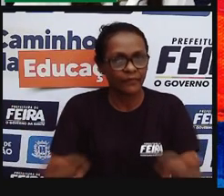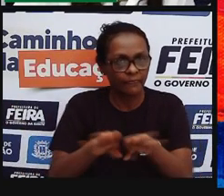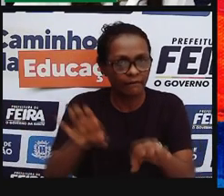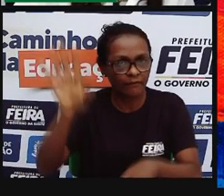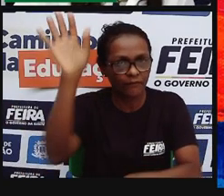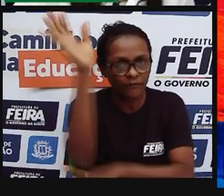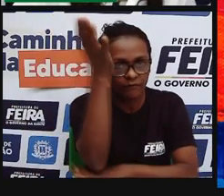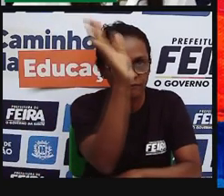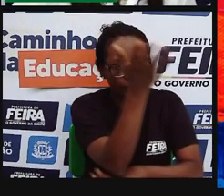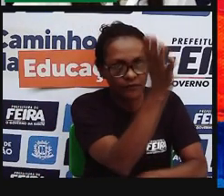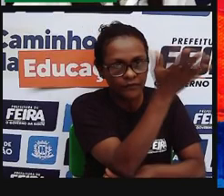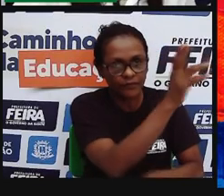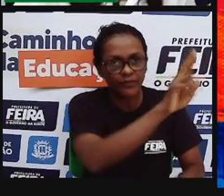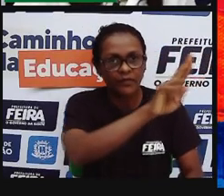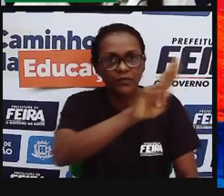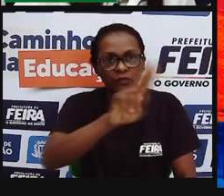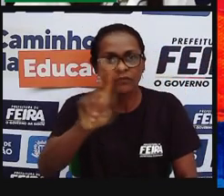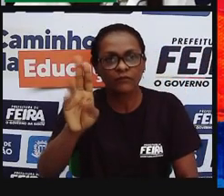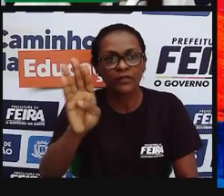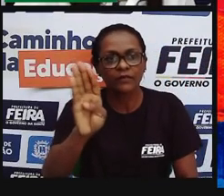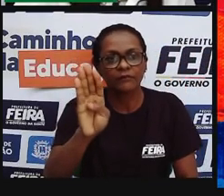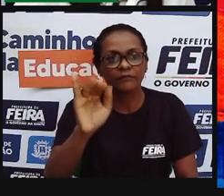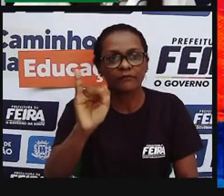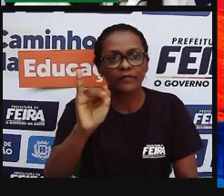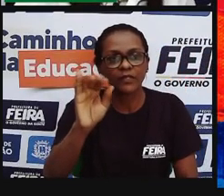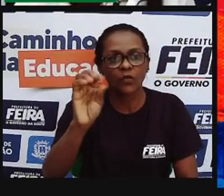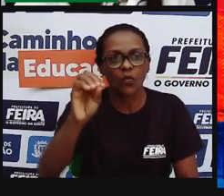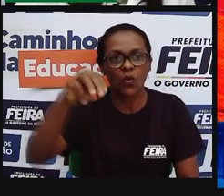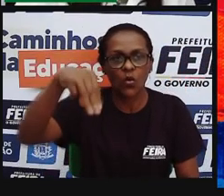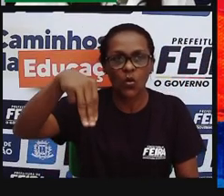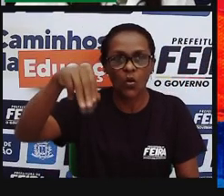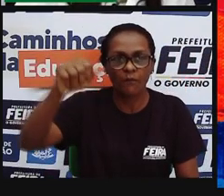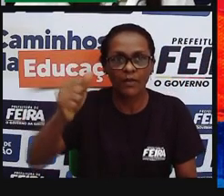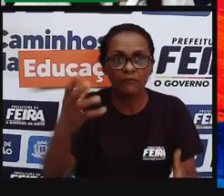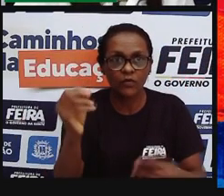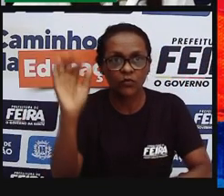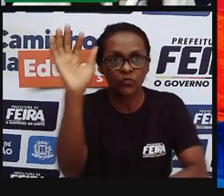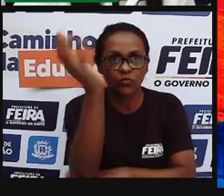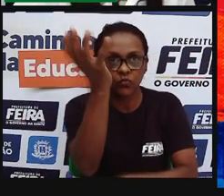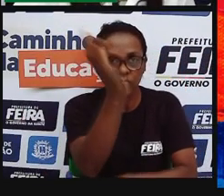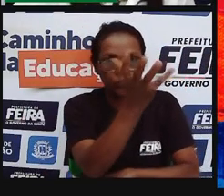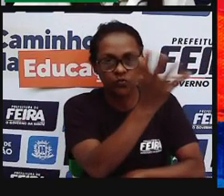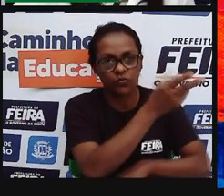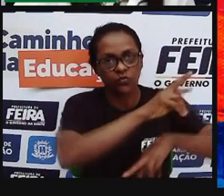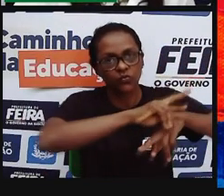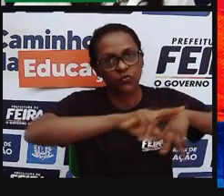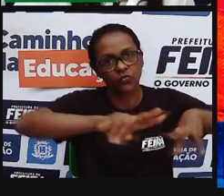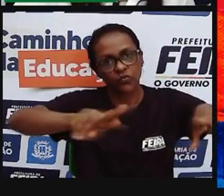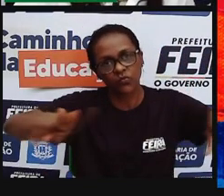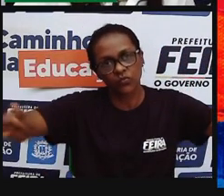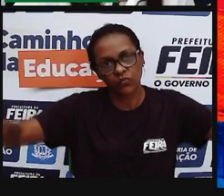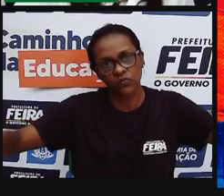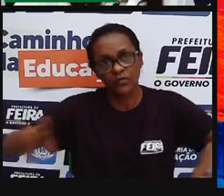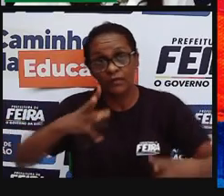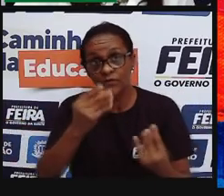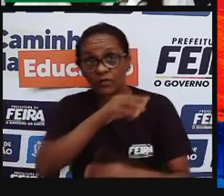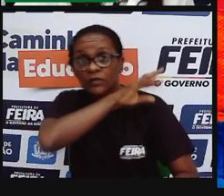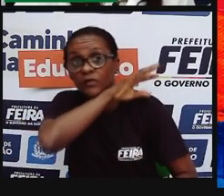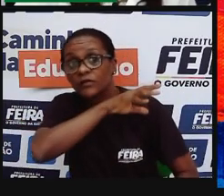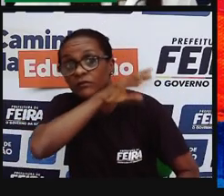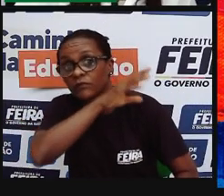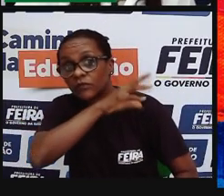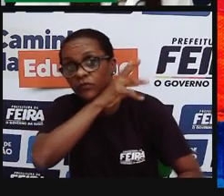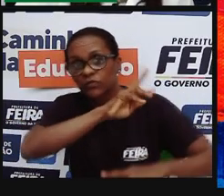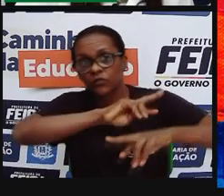desse nosso bioma, fala também sobre outros, das plantas medicinais, dos micos, leões, dourados, das onças